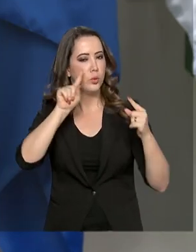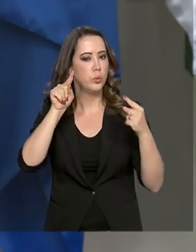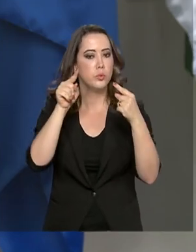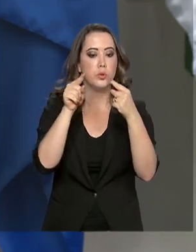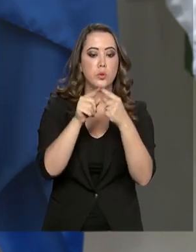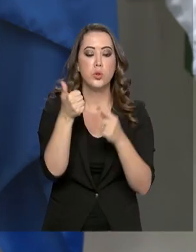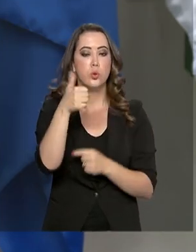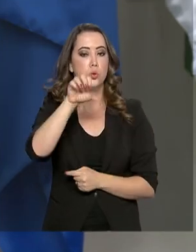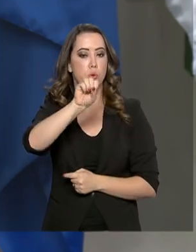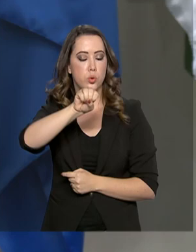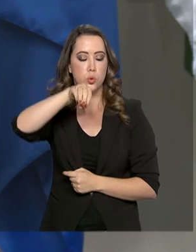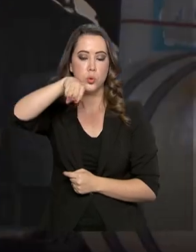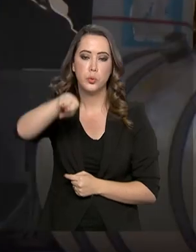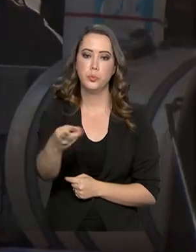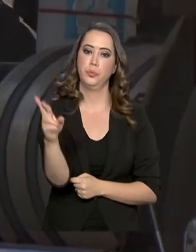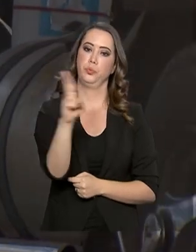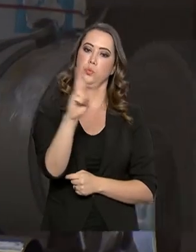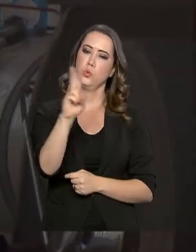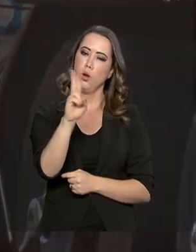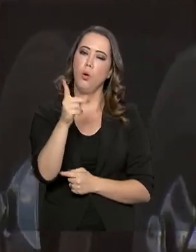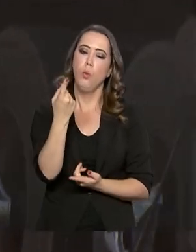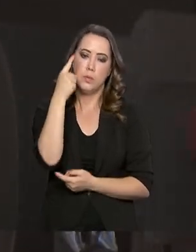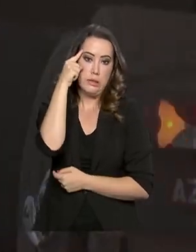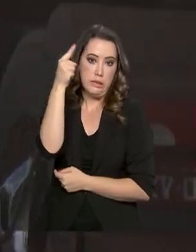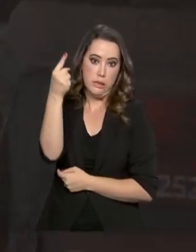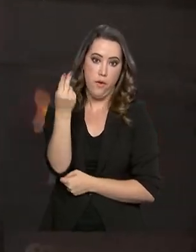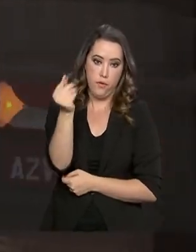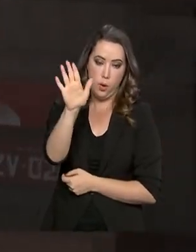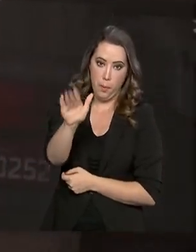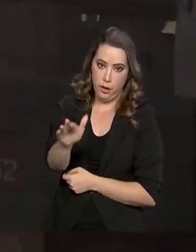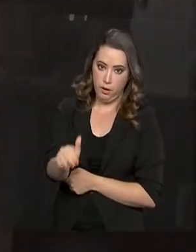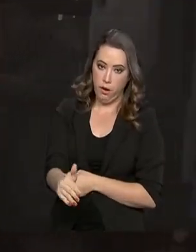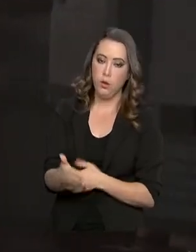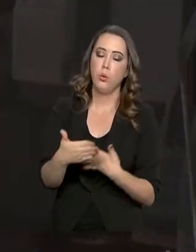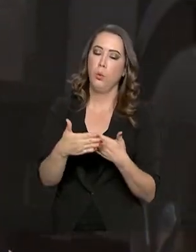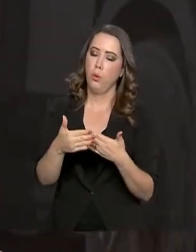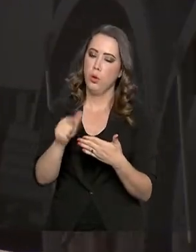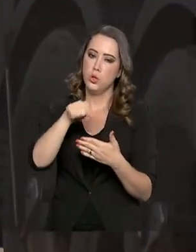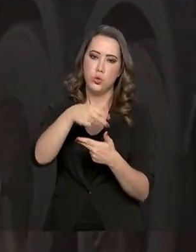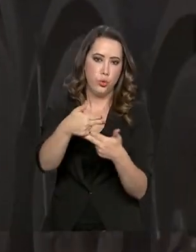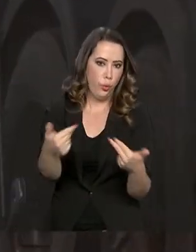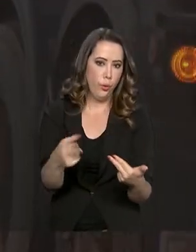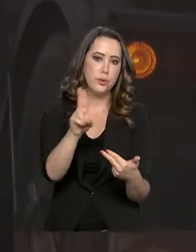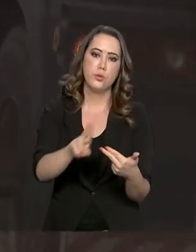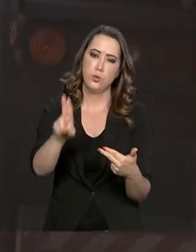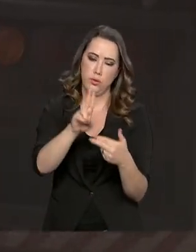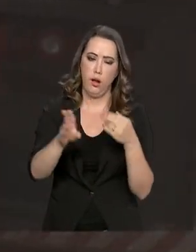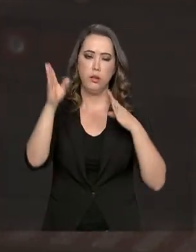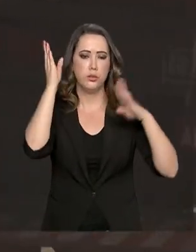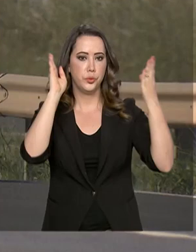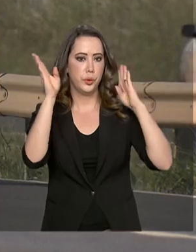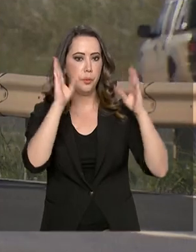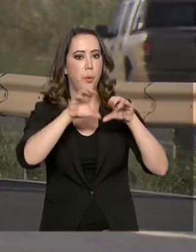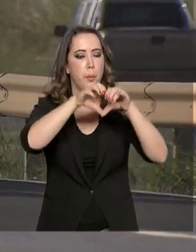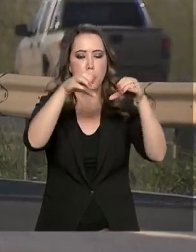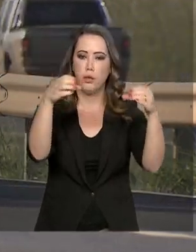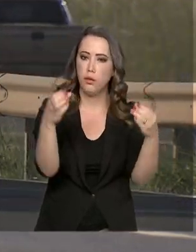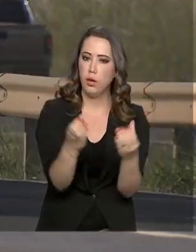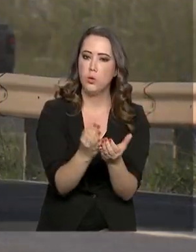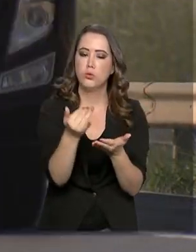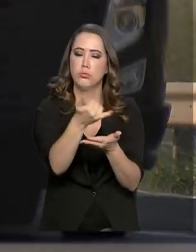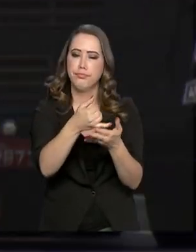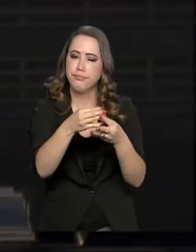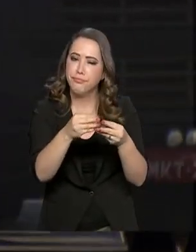18 milhões de reais. Uma das ideias é baratear os preços de insumos, como pneus e lubrificantes, com a